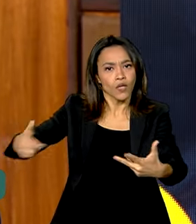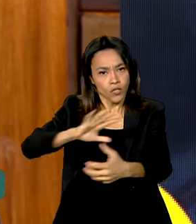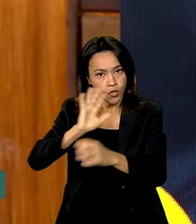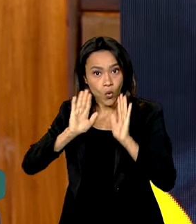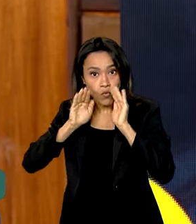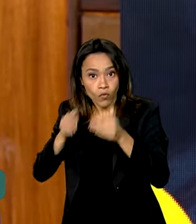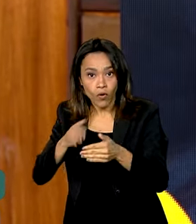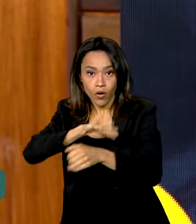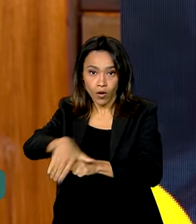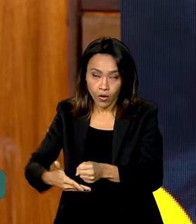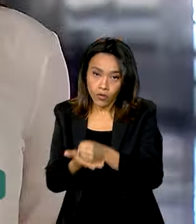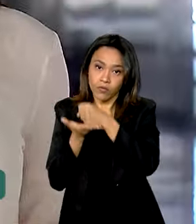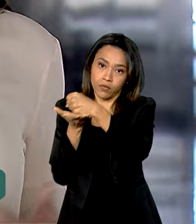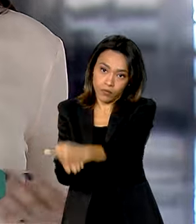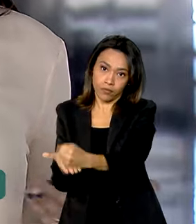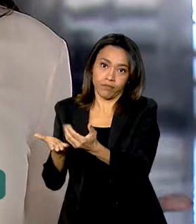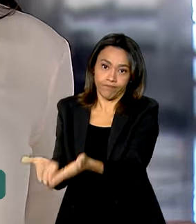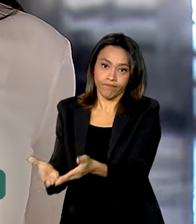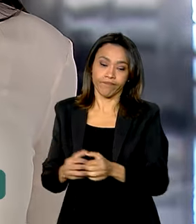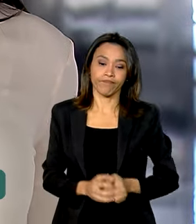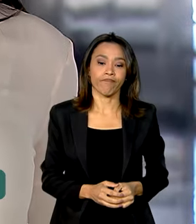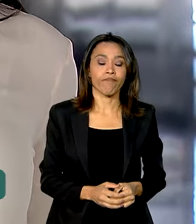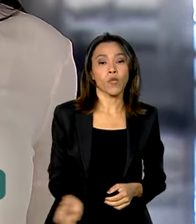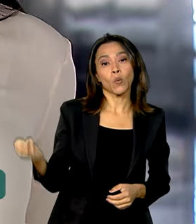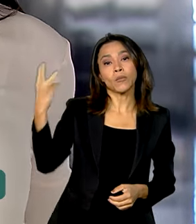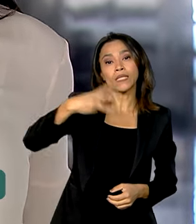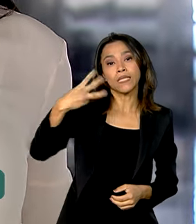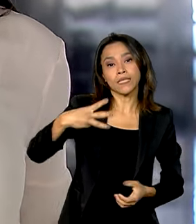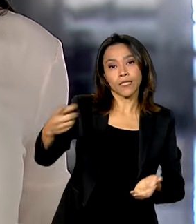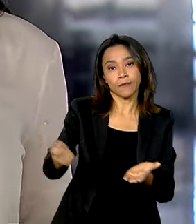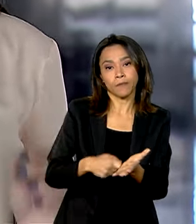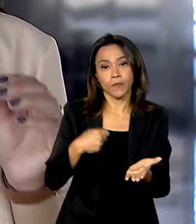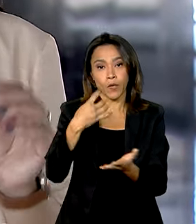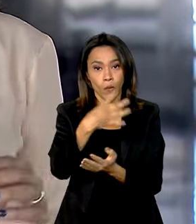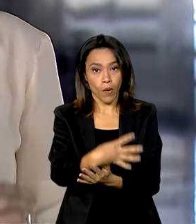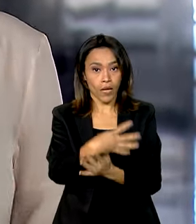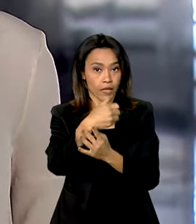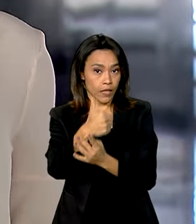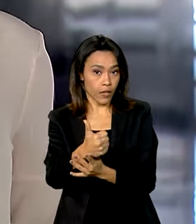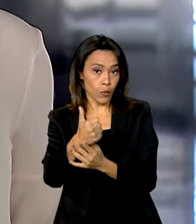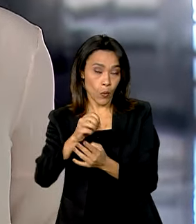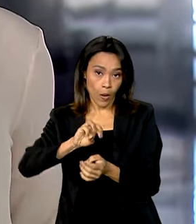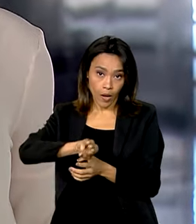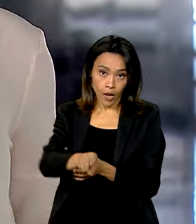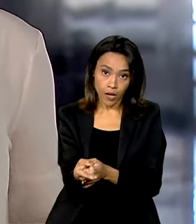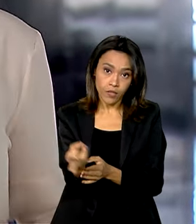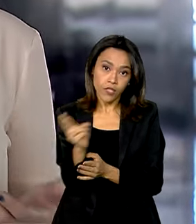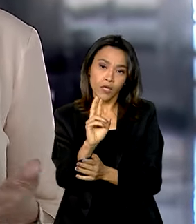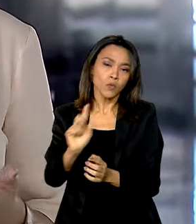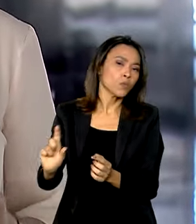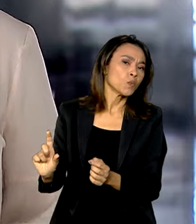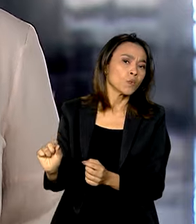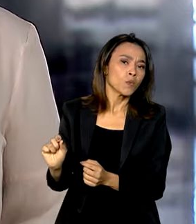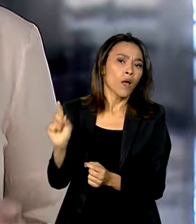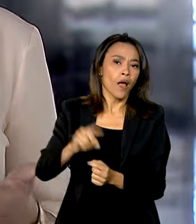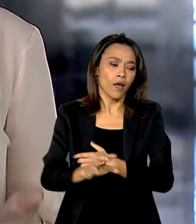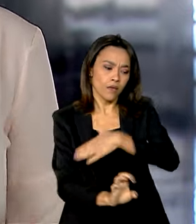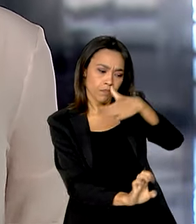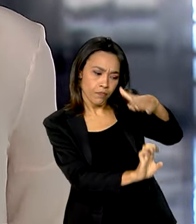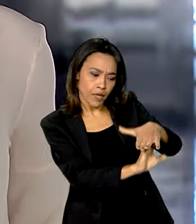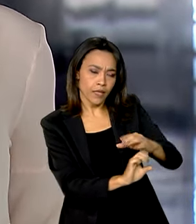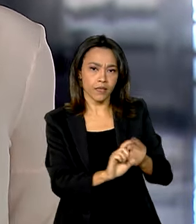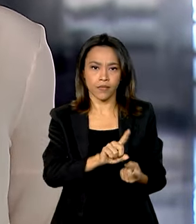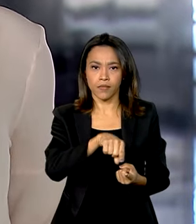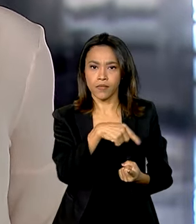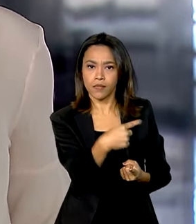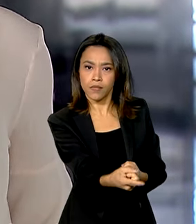colaboração global efetiva. O terceiro convênio, no valor de 41 milhões de reais, envolve a Itaipu, o